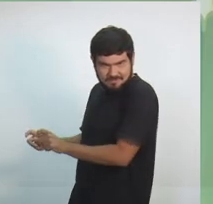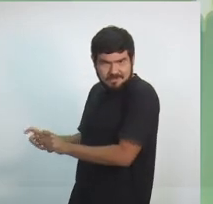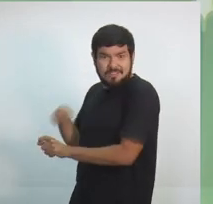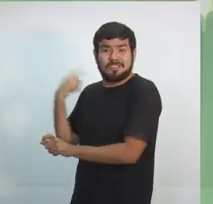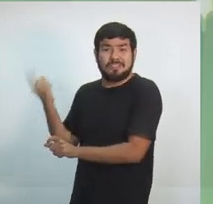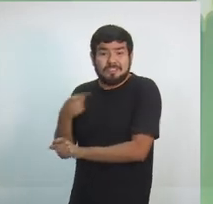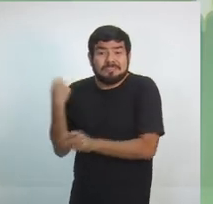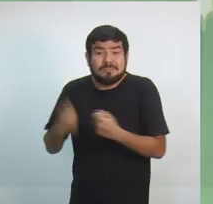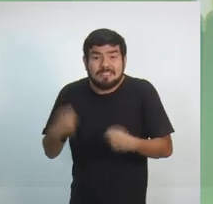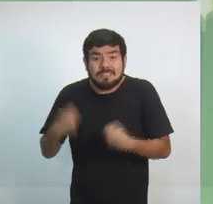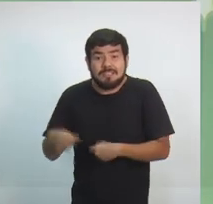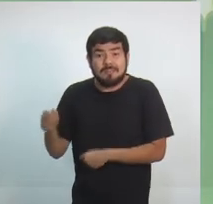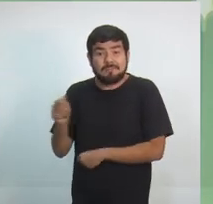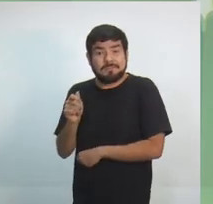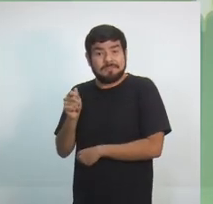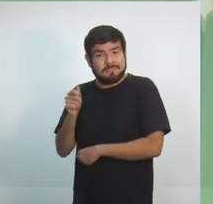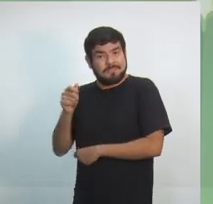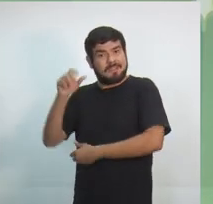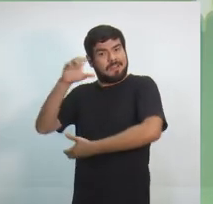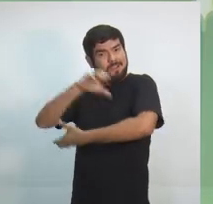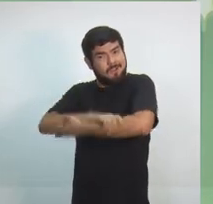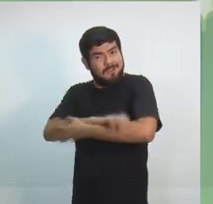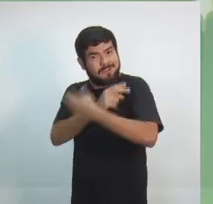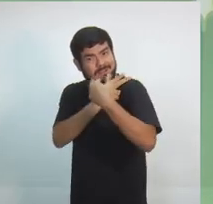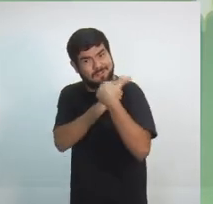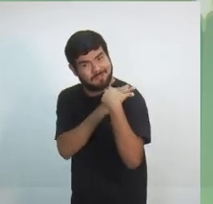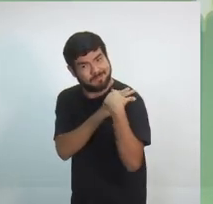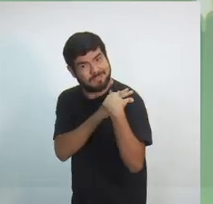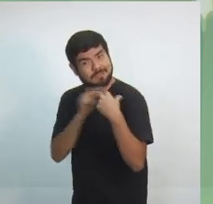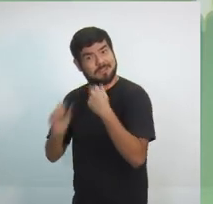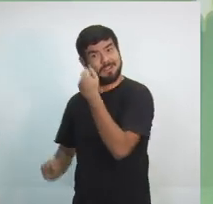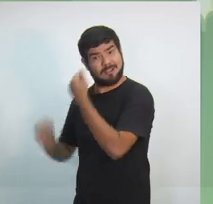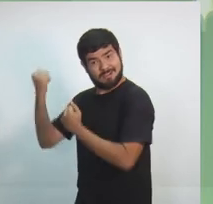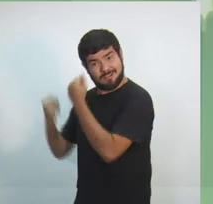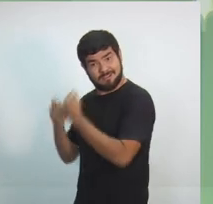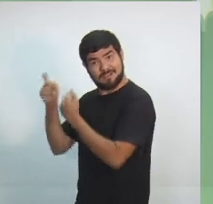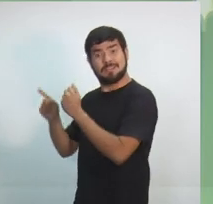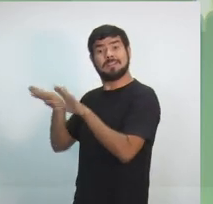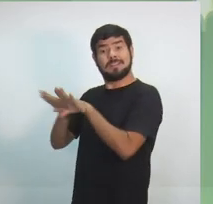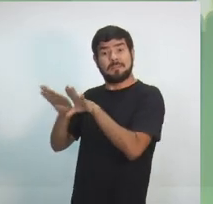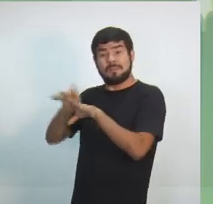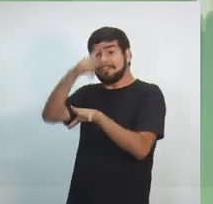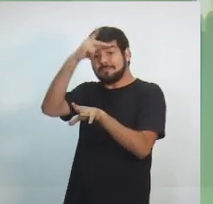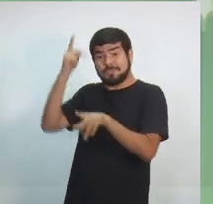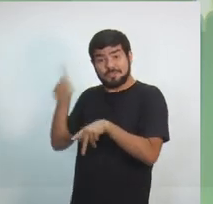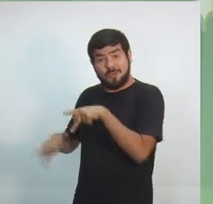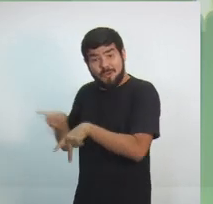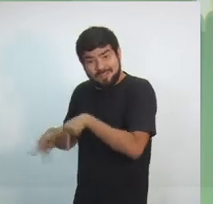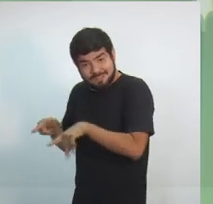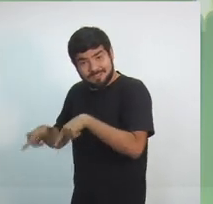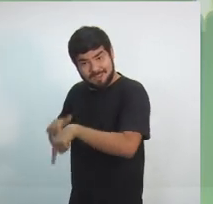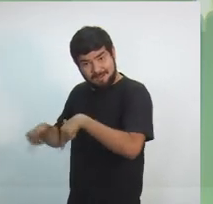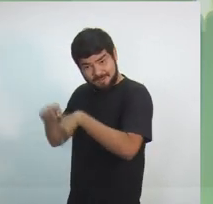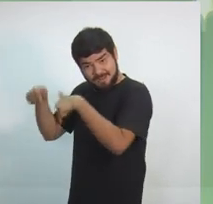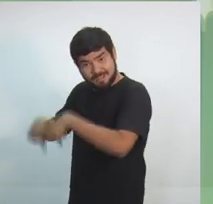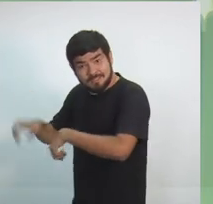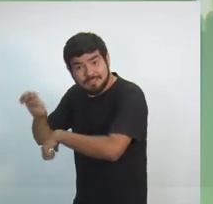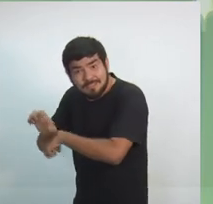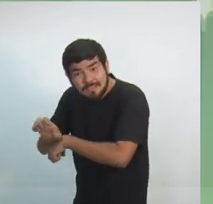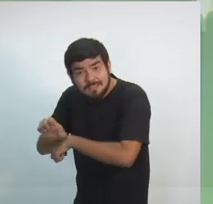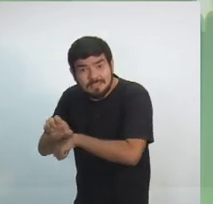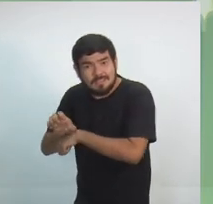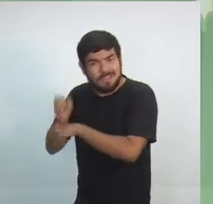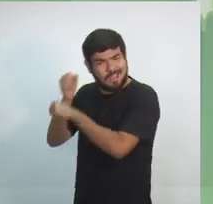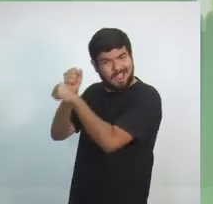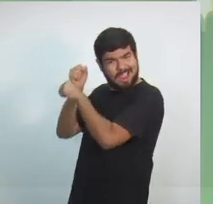governo federal, quem tenha compromisso com este modelo Zona Franca e com o povo trabalhador desse Estado. E nos últimos anos, do governo